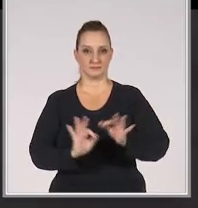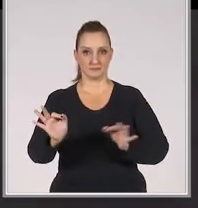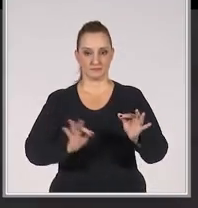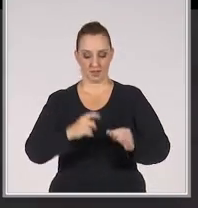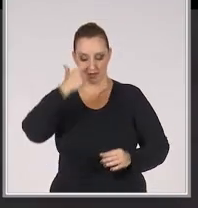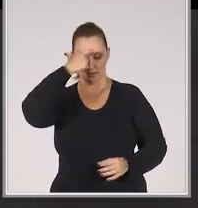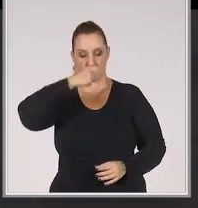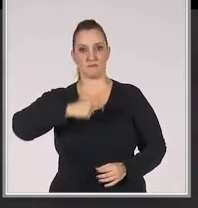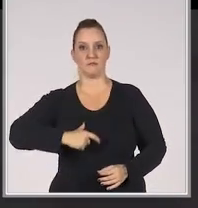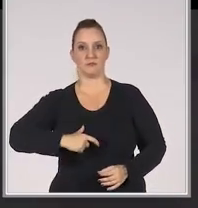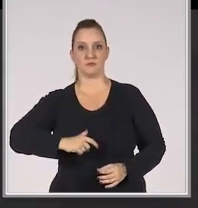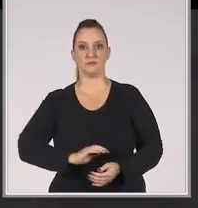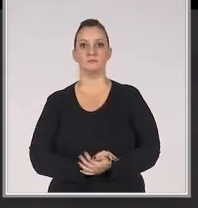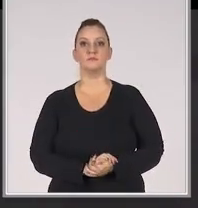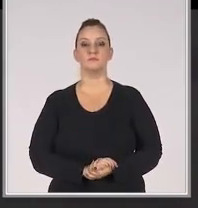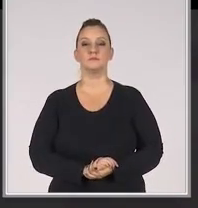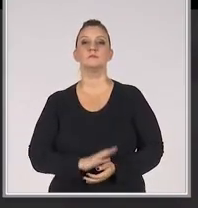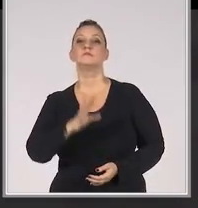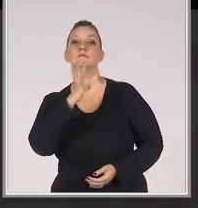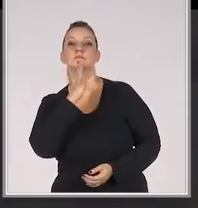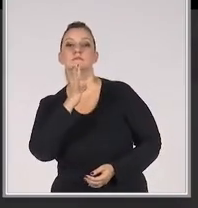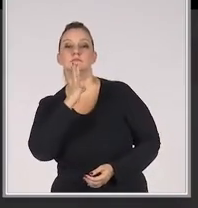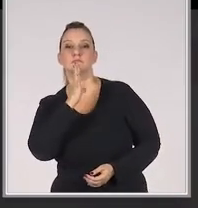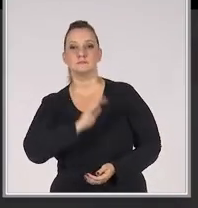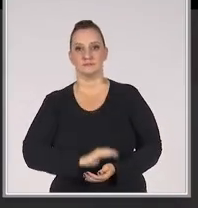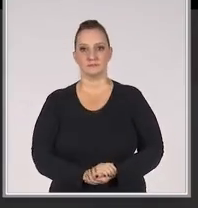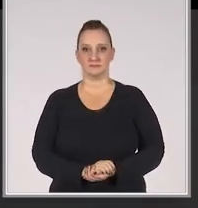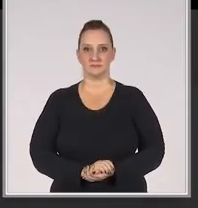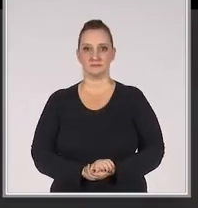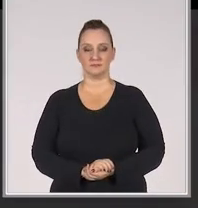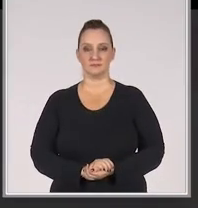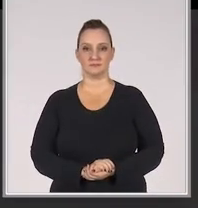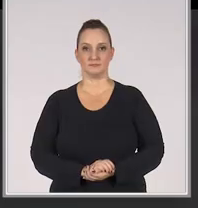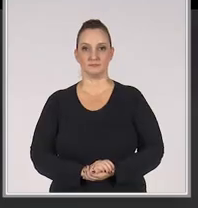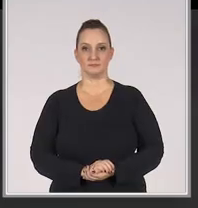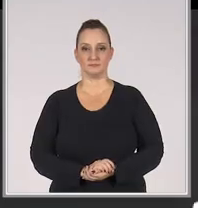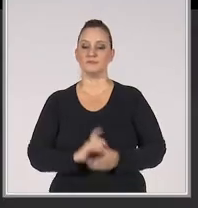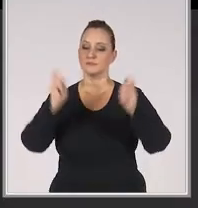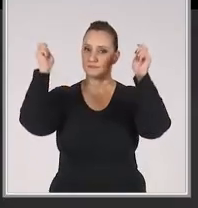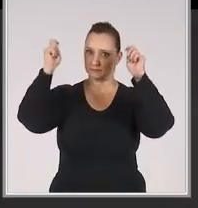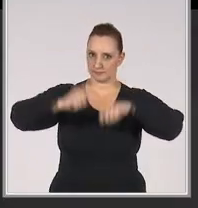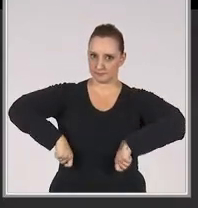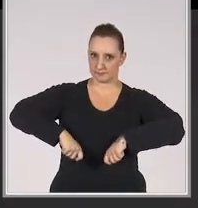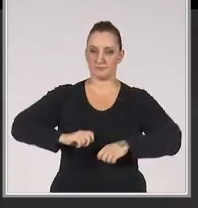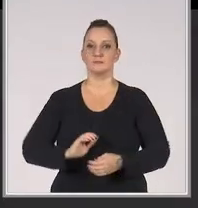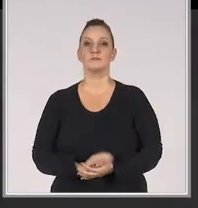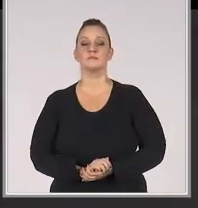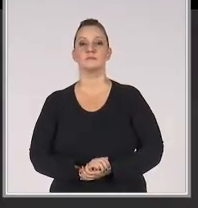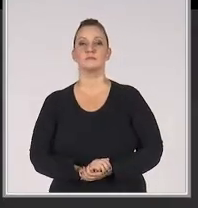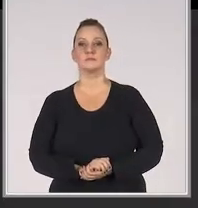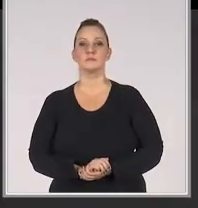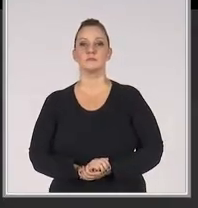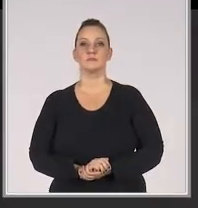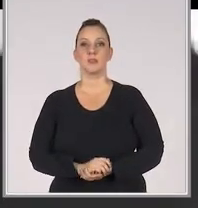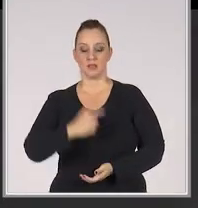Preparação pessoal. Conhecimentos. Habilidades.